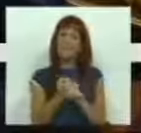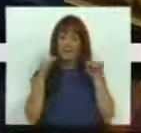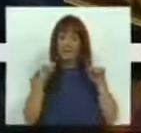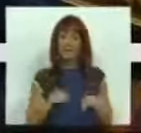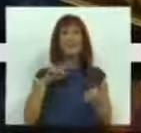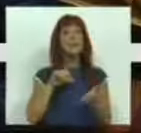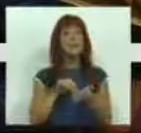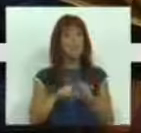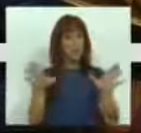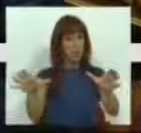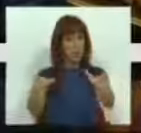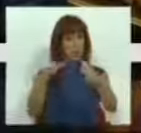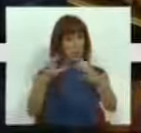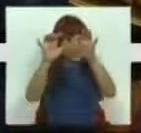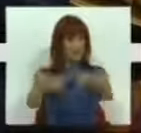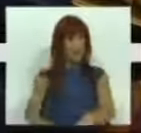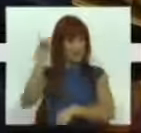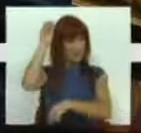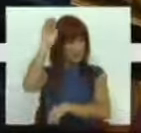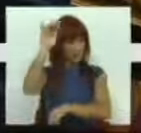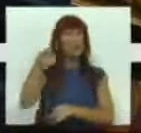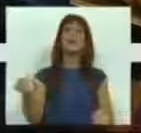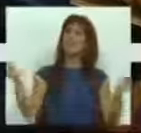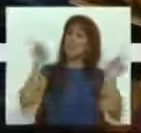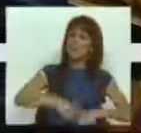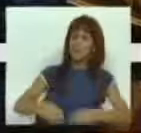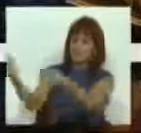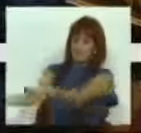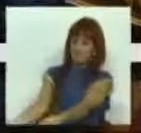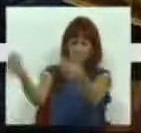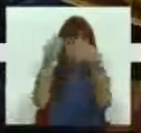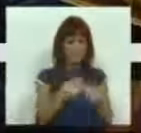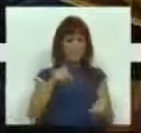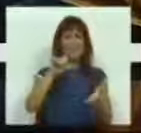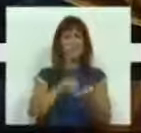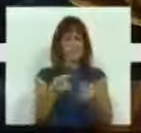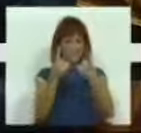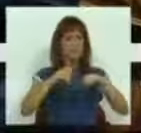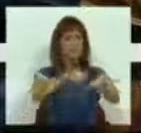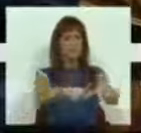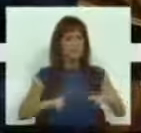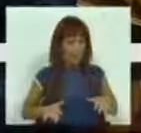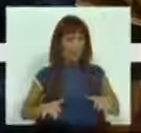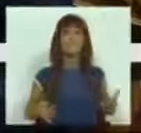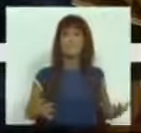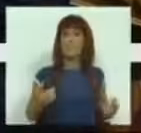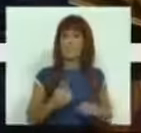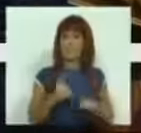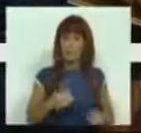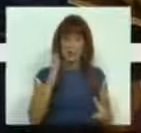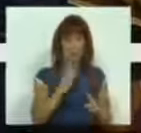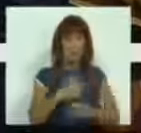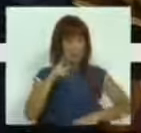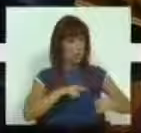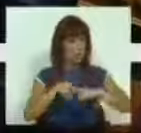em sede de comissão na Assembleia da República e também trazidas em sede de plenário. Porque o processo